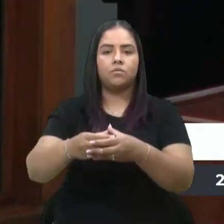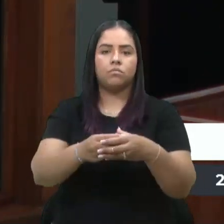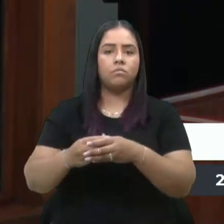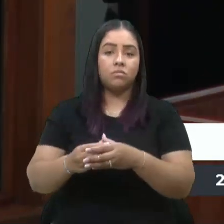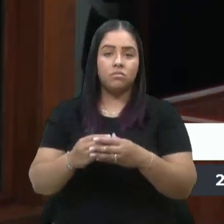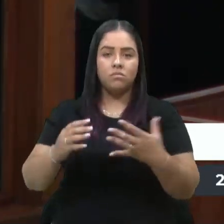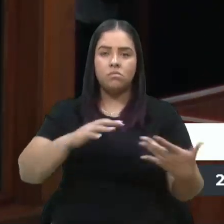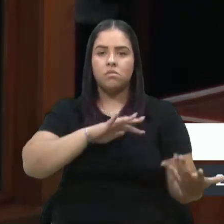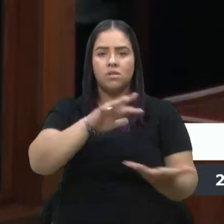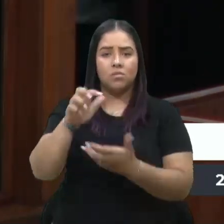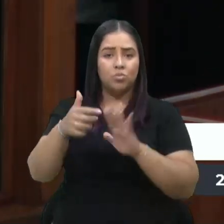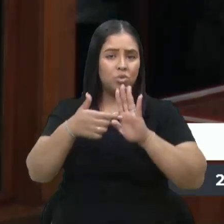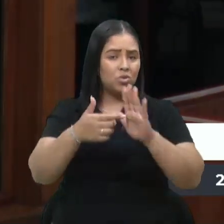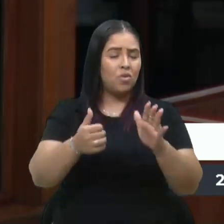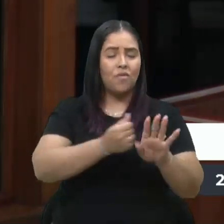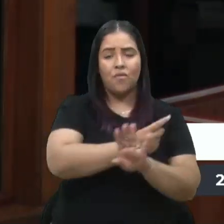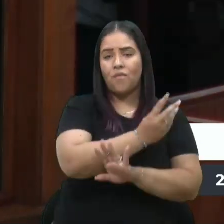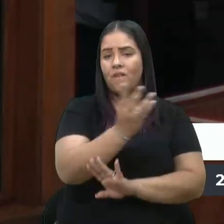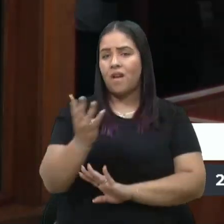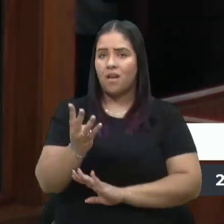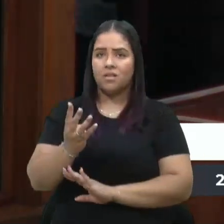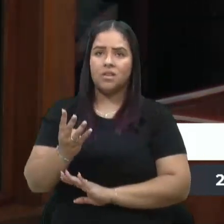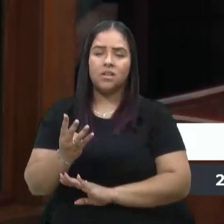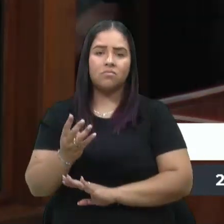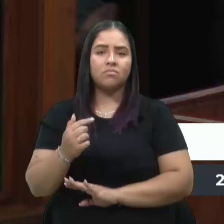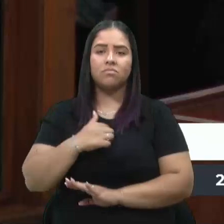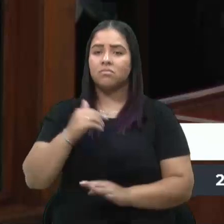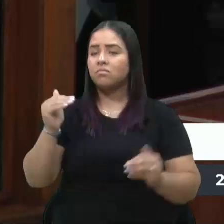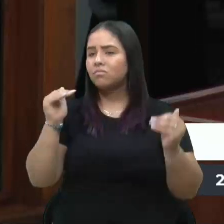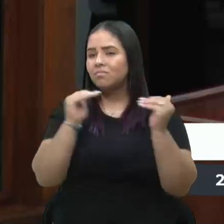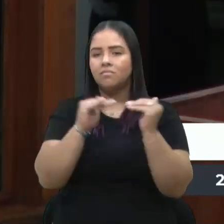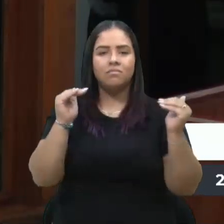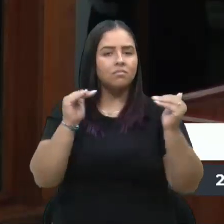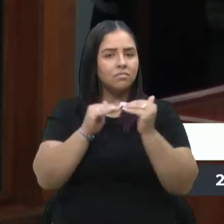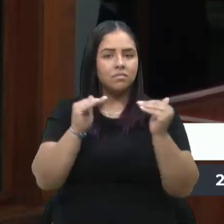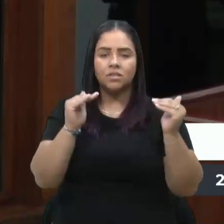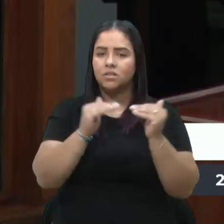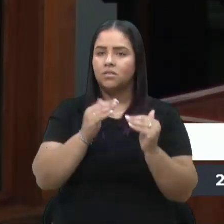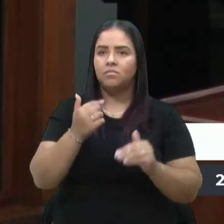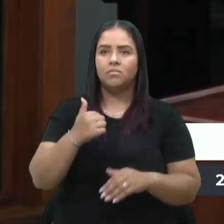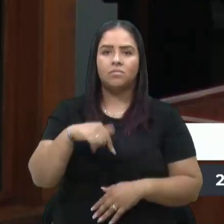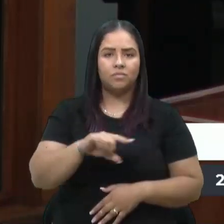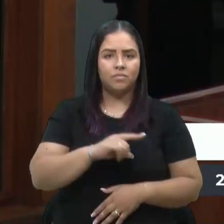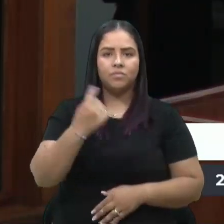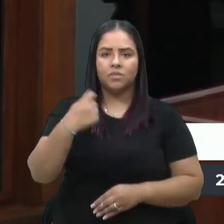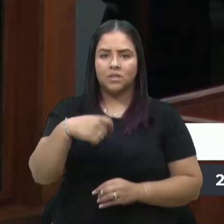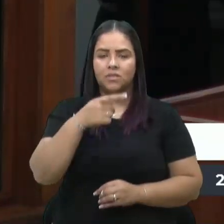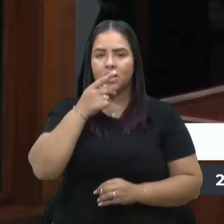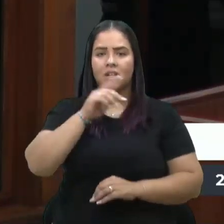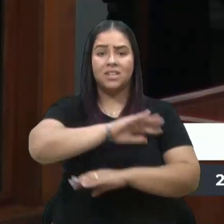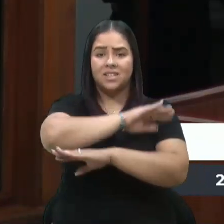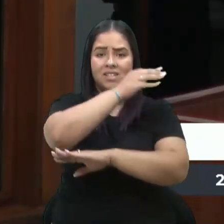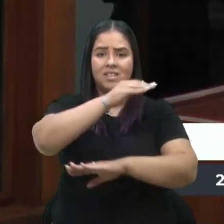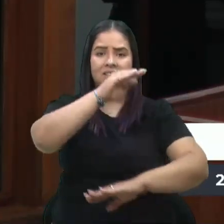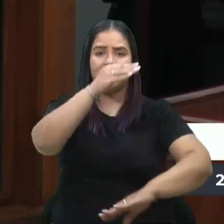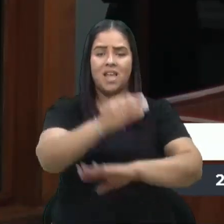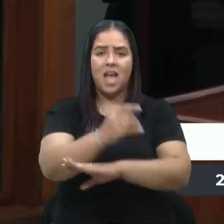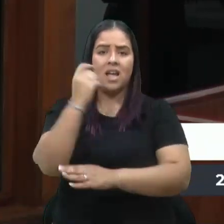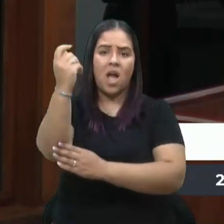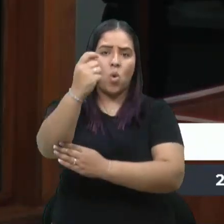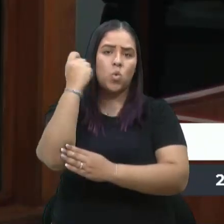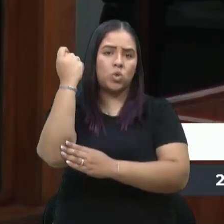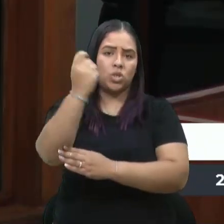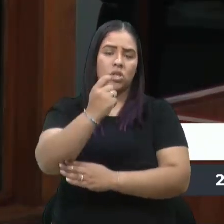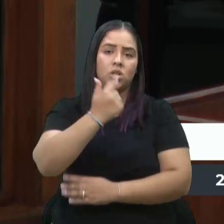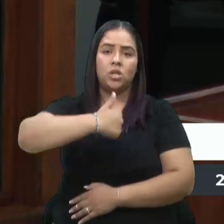Ele mostrou várias situações. E concordo plenamente, a nossa venda é Serra Gaúcha. Nós estamos